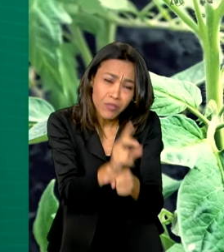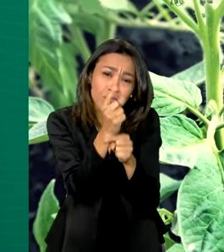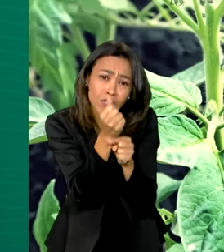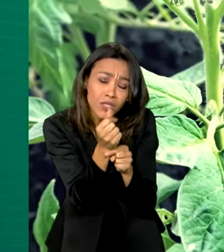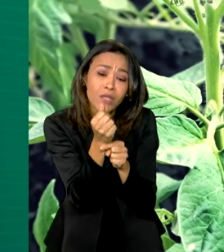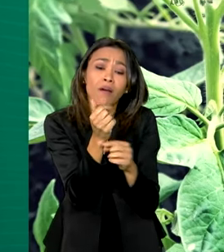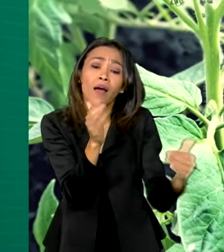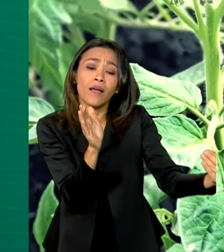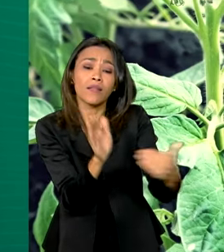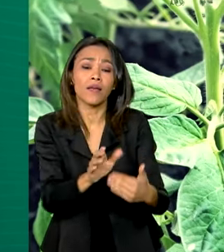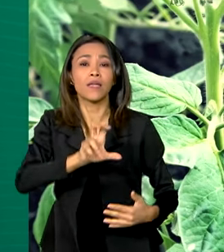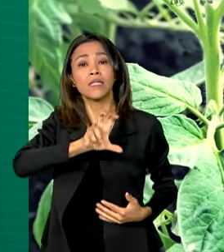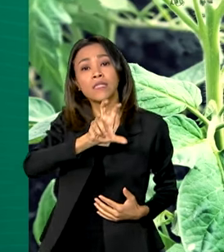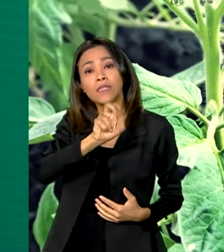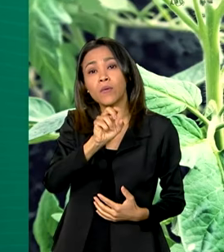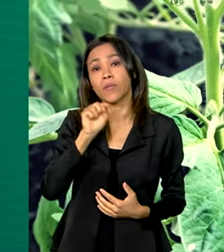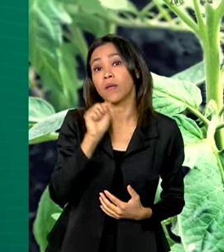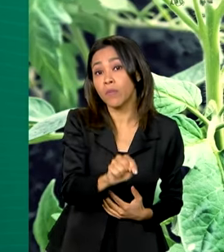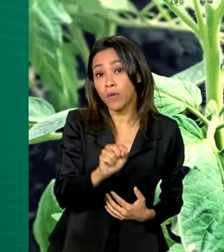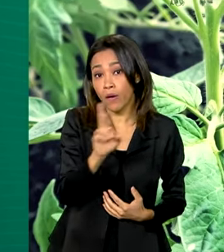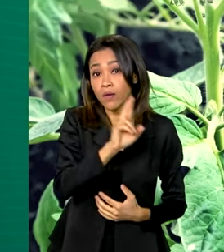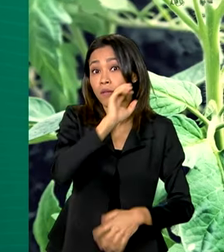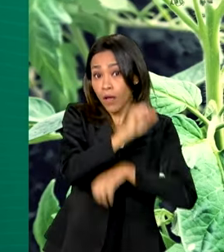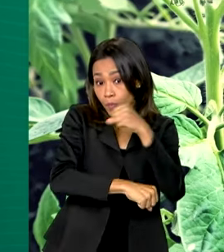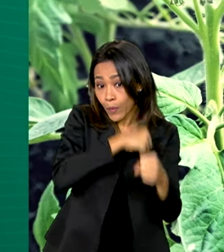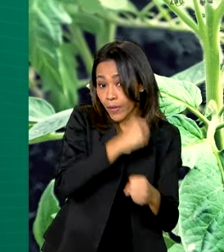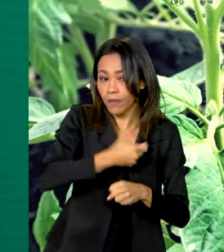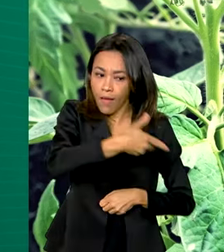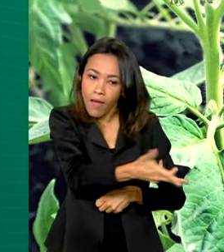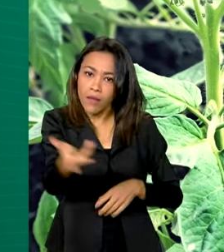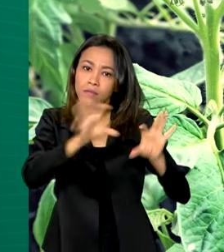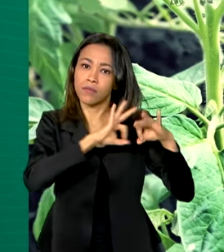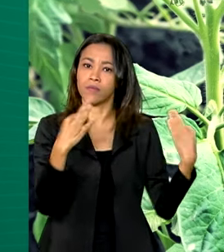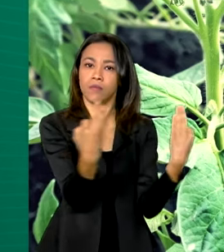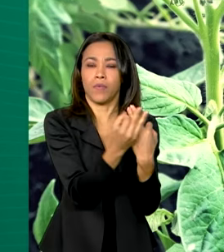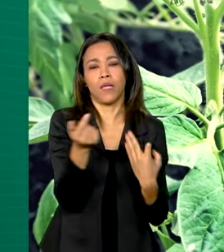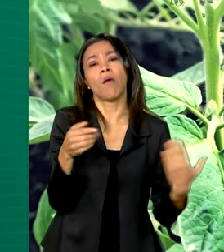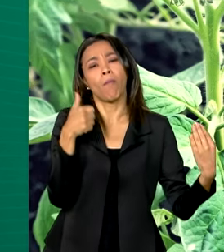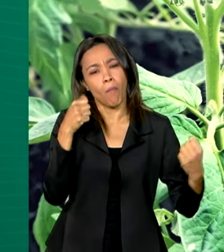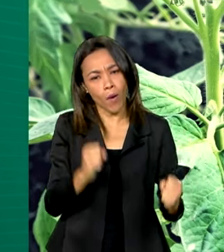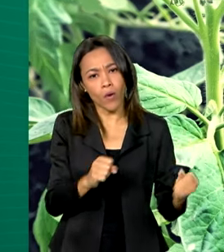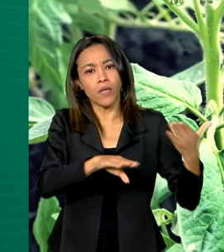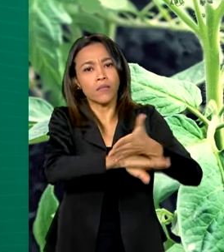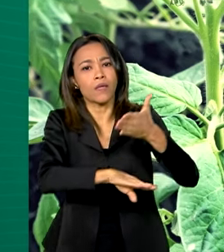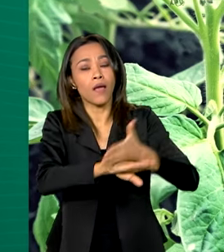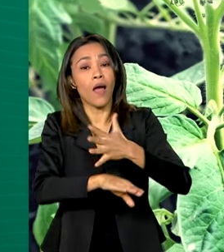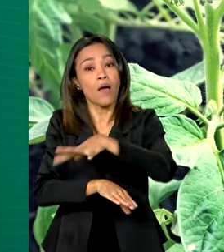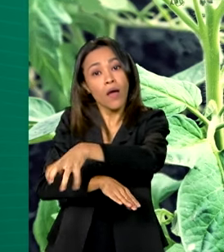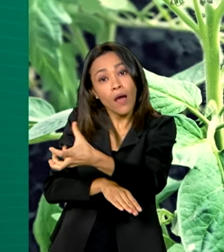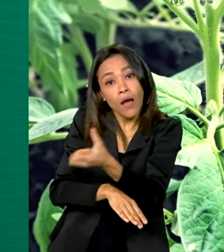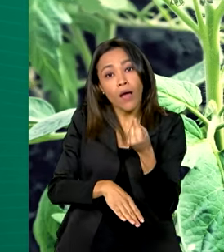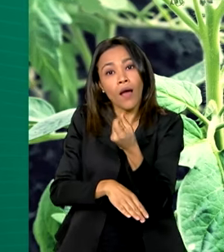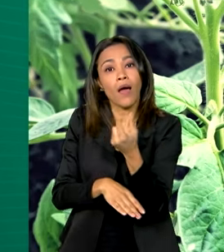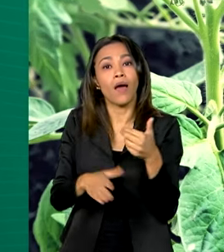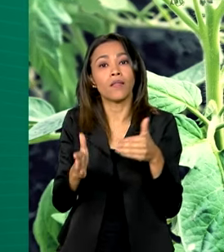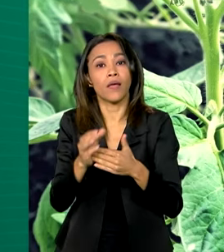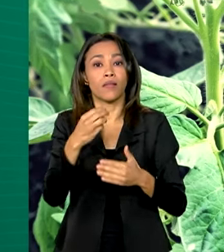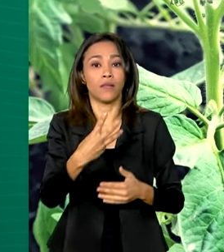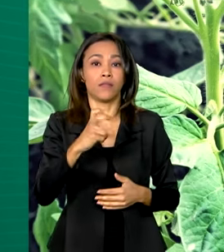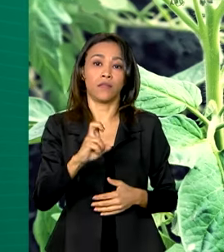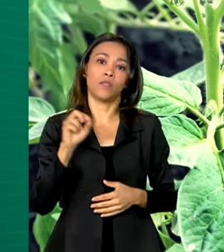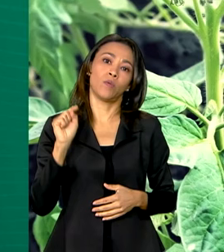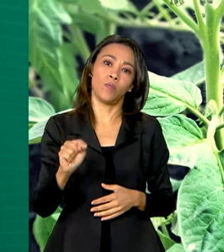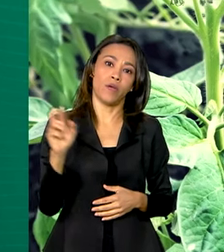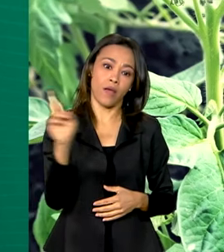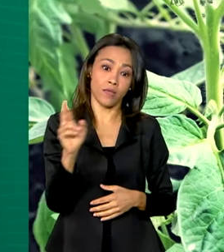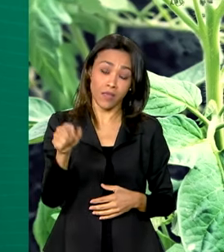com renda de até 50 mil reais por ano. Essas famílias poderão acessar até 35 mil reais pelo PRONAF-B, uma